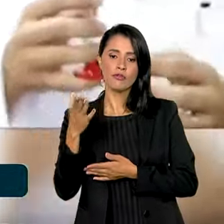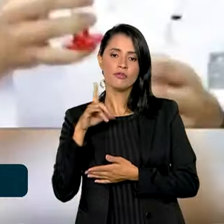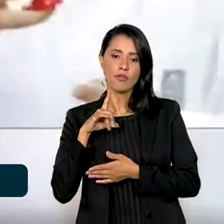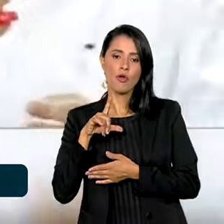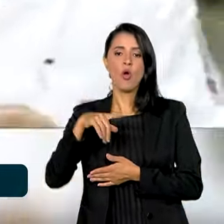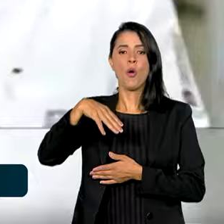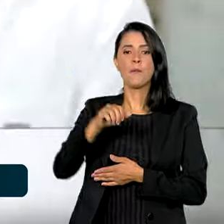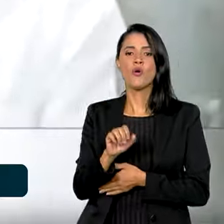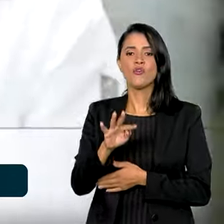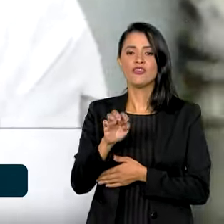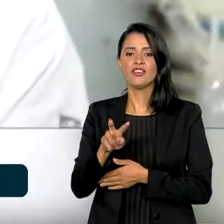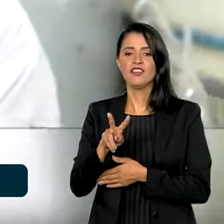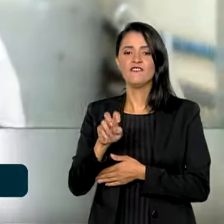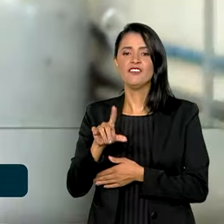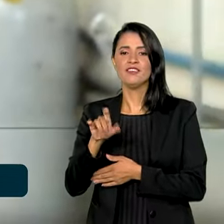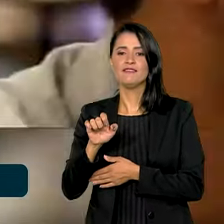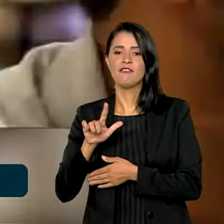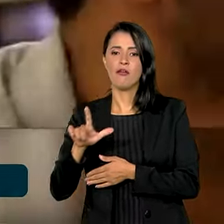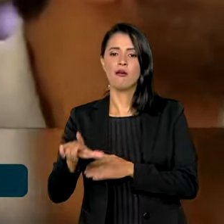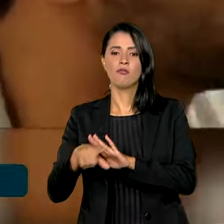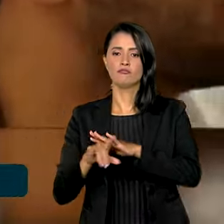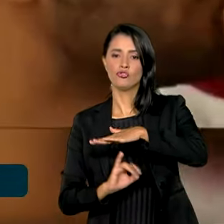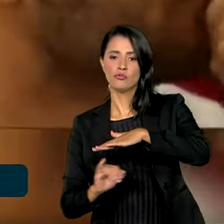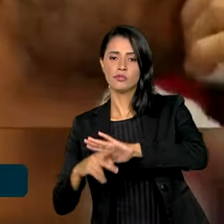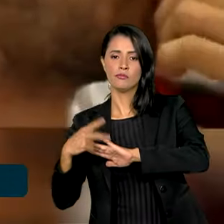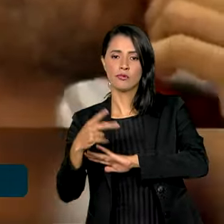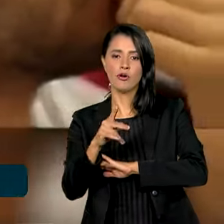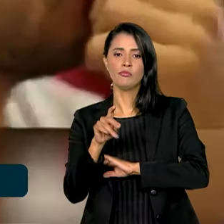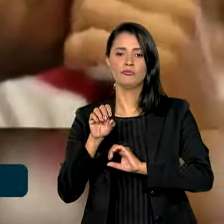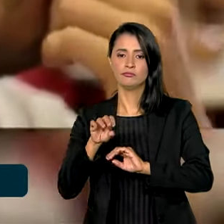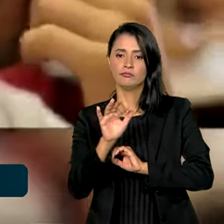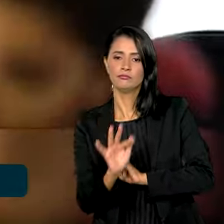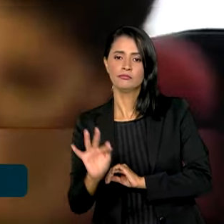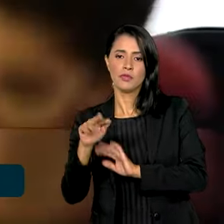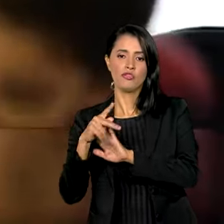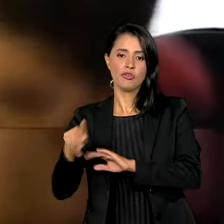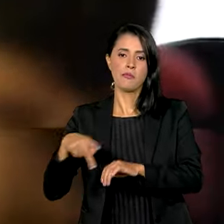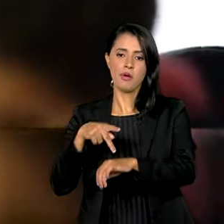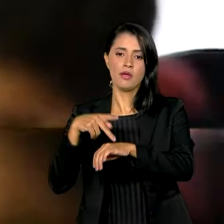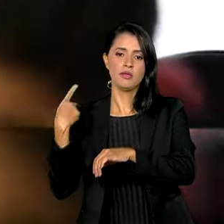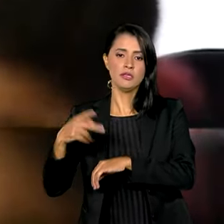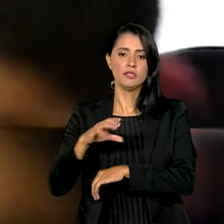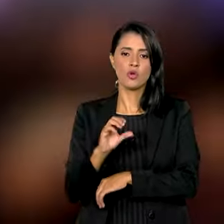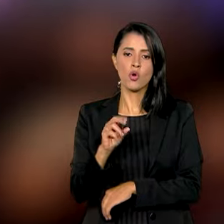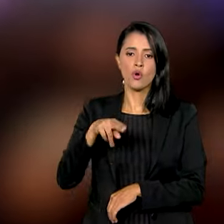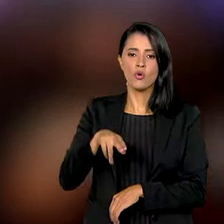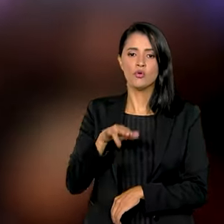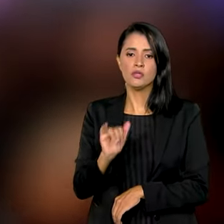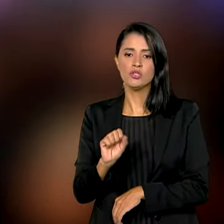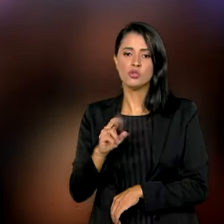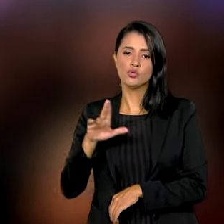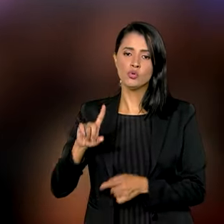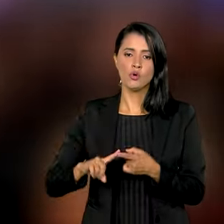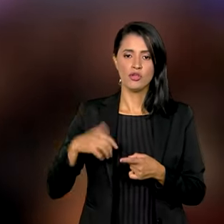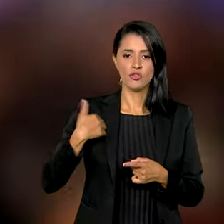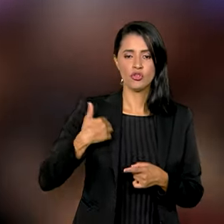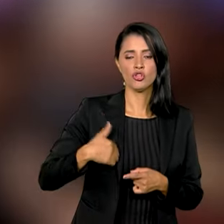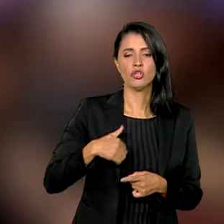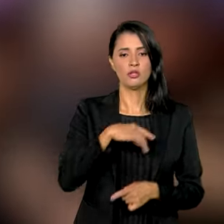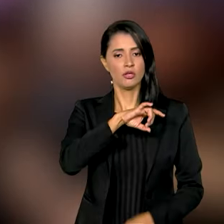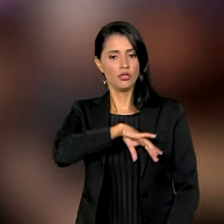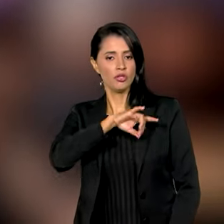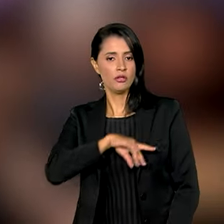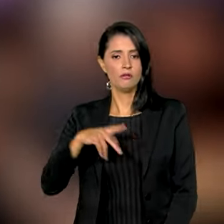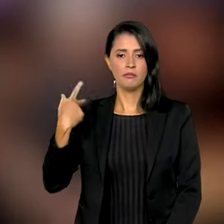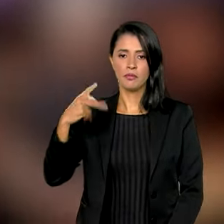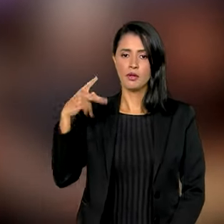Montevideo, formado por instituições de ensino superior de países do Cone Sul, como Argentina, Chile, Paraguai